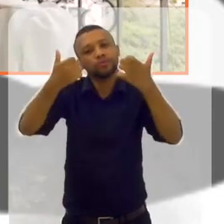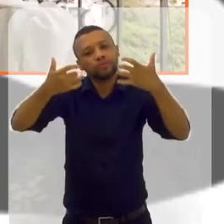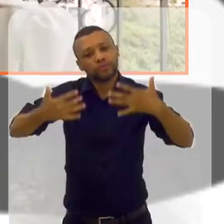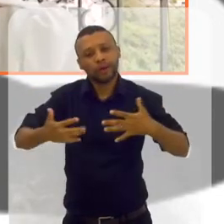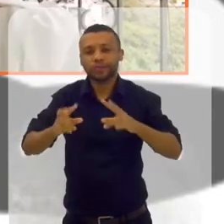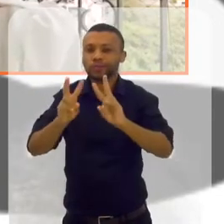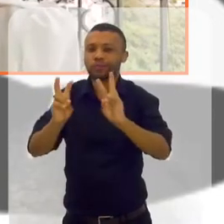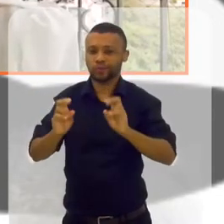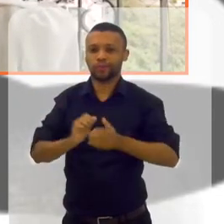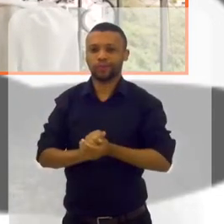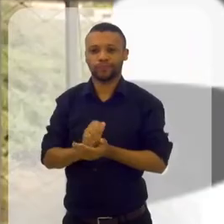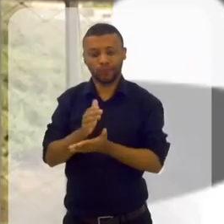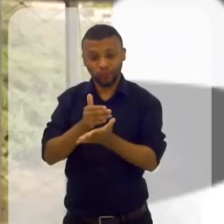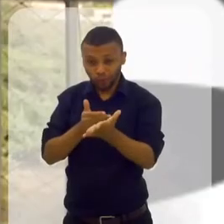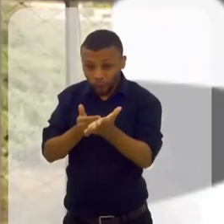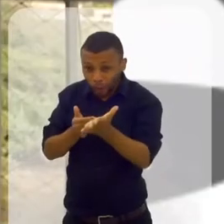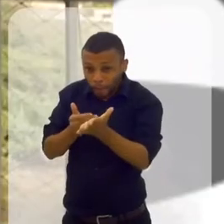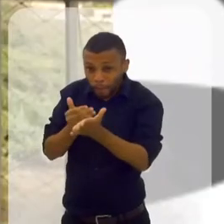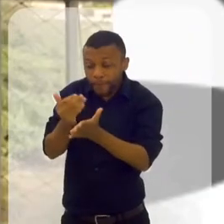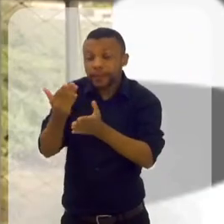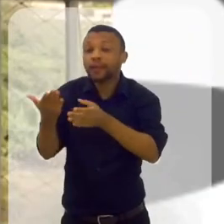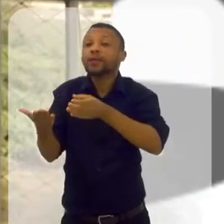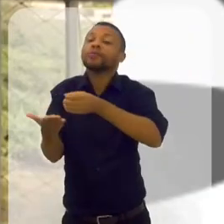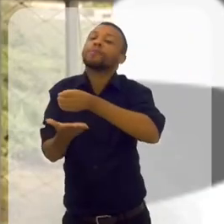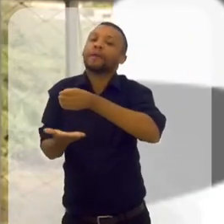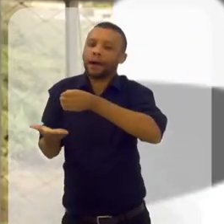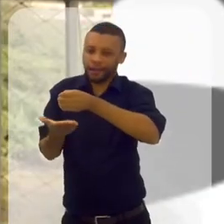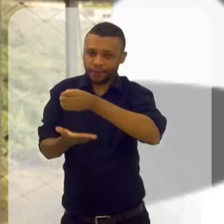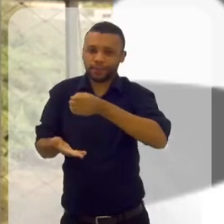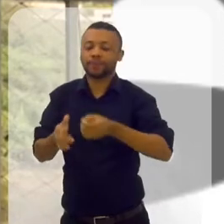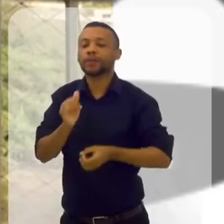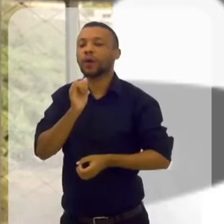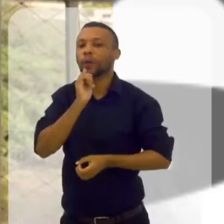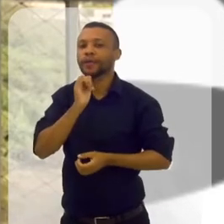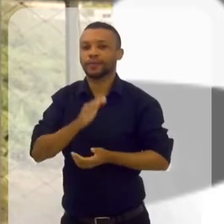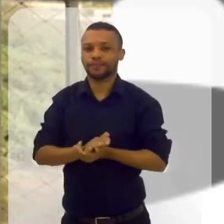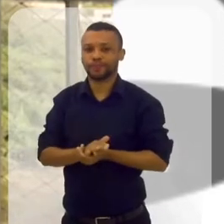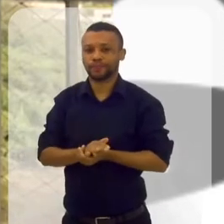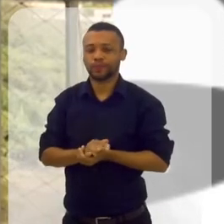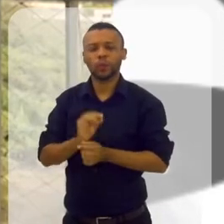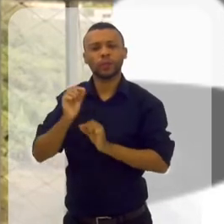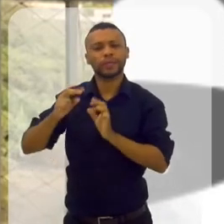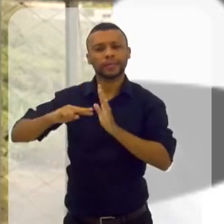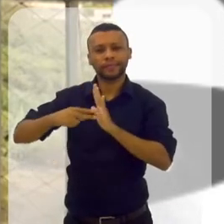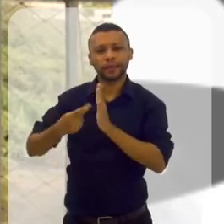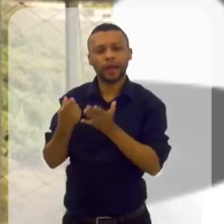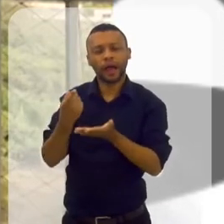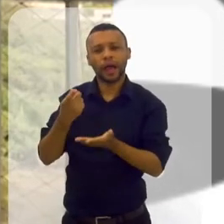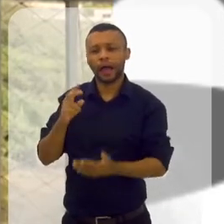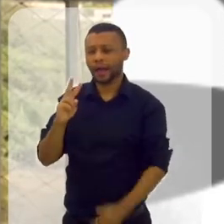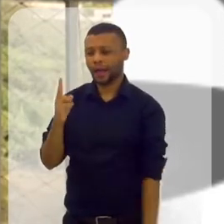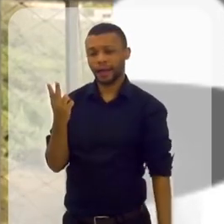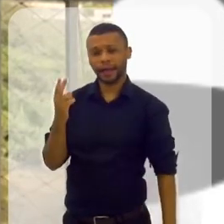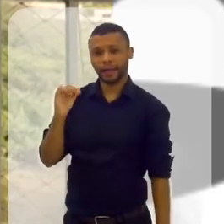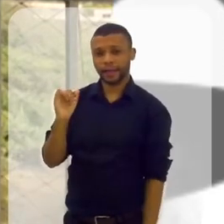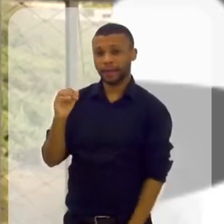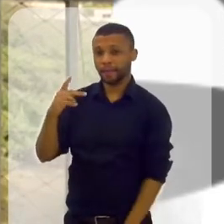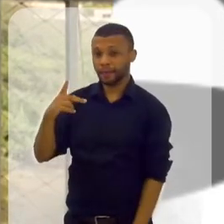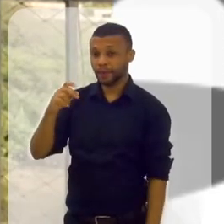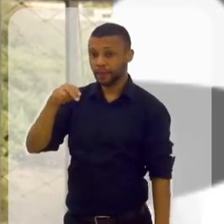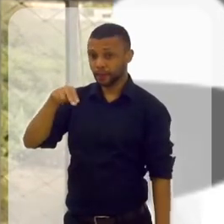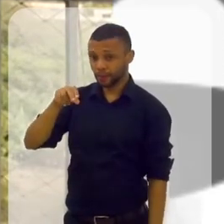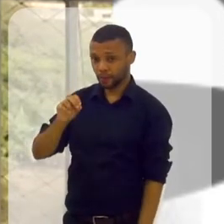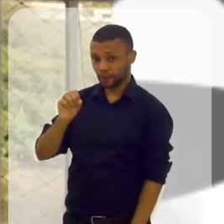sobre isso. Então, eu vou começar desde o zero, tá? Então, assim, a hipnose nada mais é do que o estado natural da nossa mente.